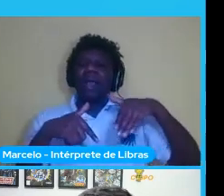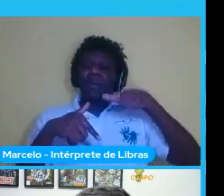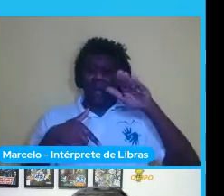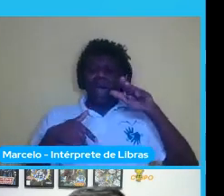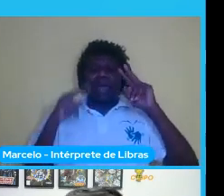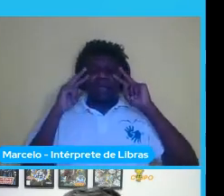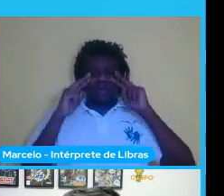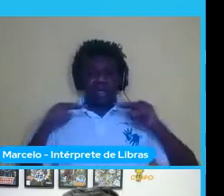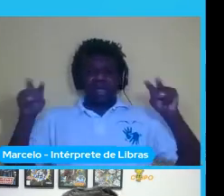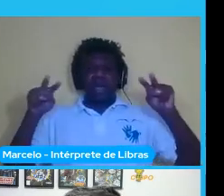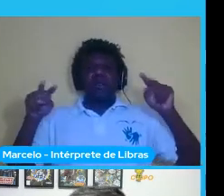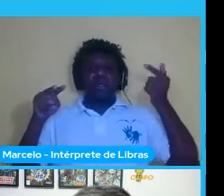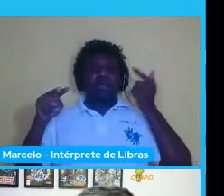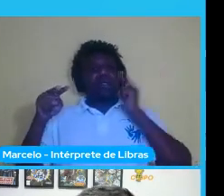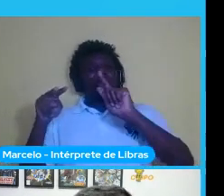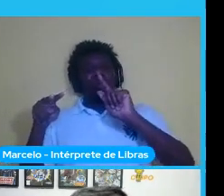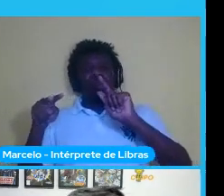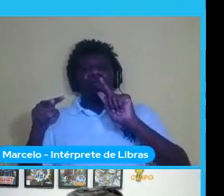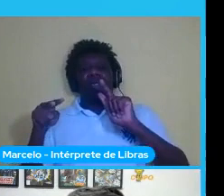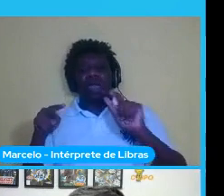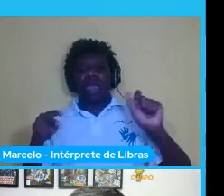e melhor vão ficar esses algoritmos